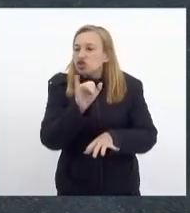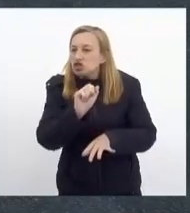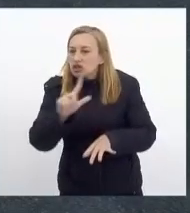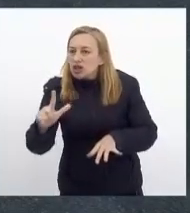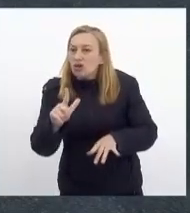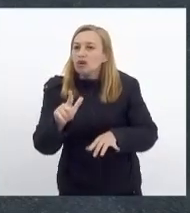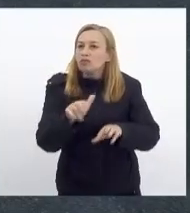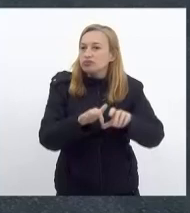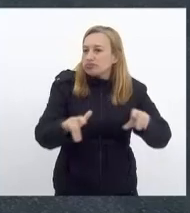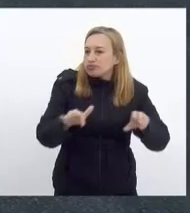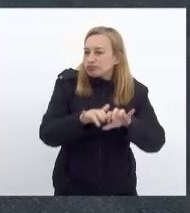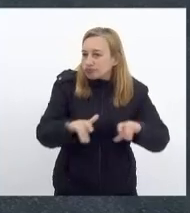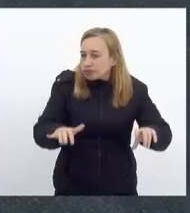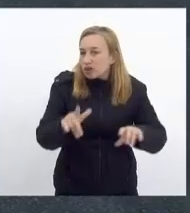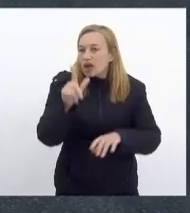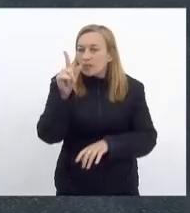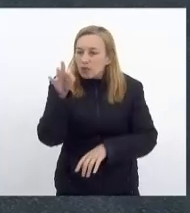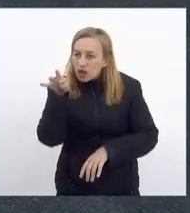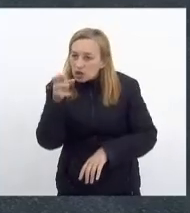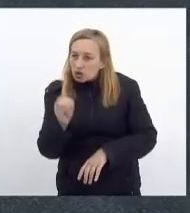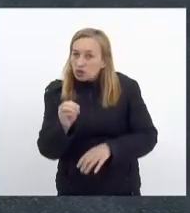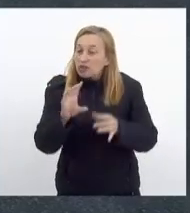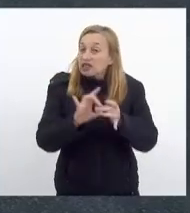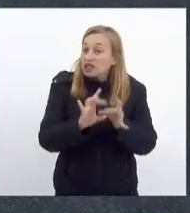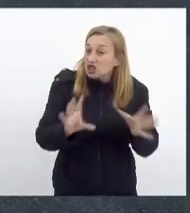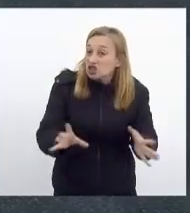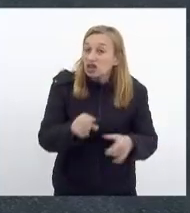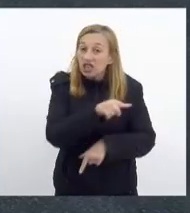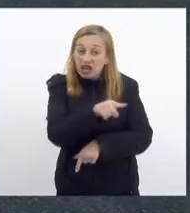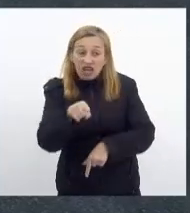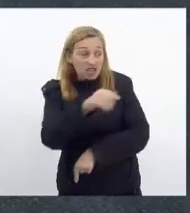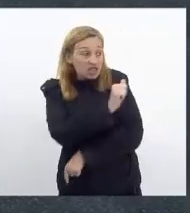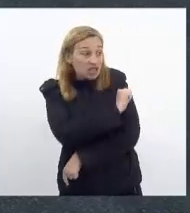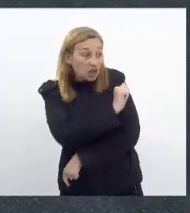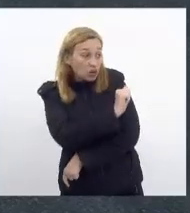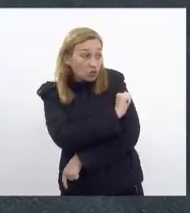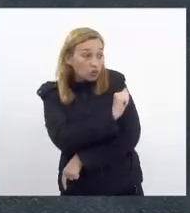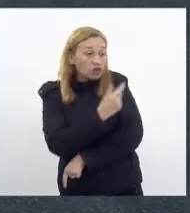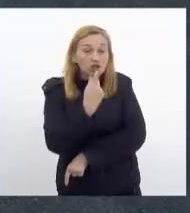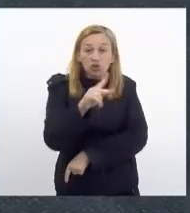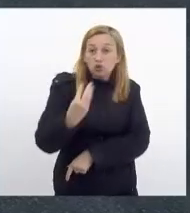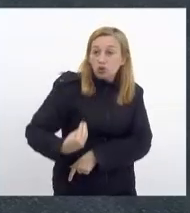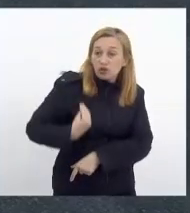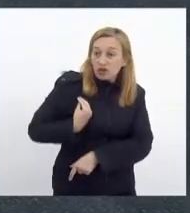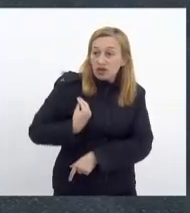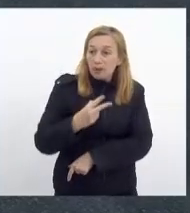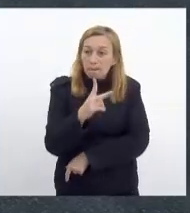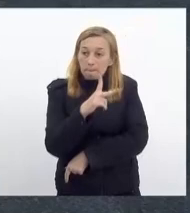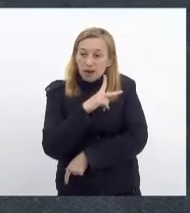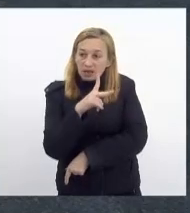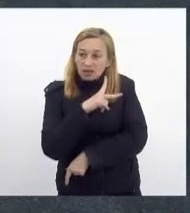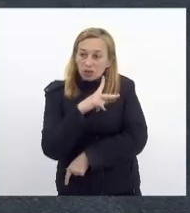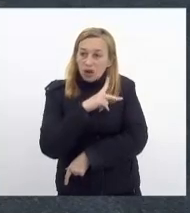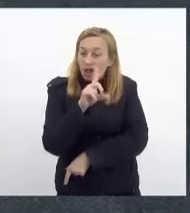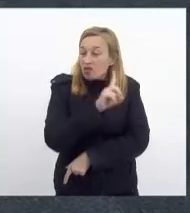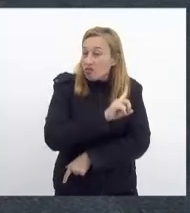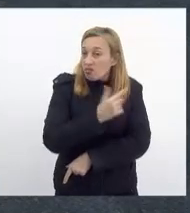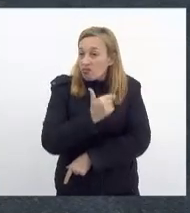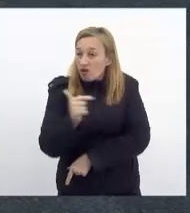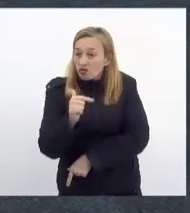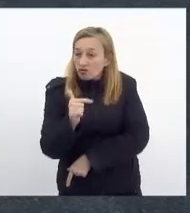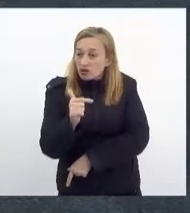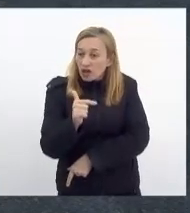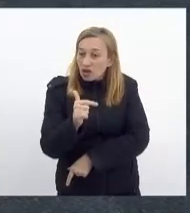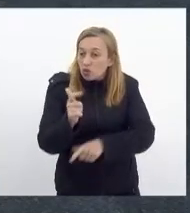de informática, que vão permitir que esses alunos que, na sua vida privada, não tenham um